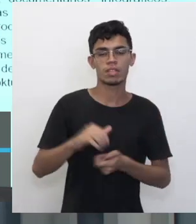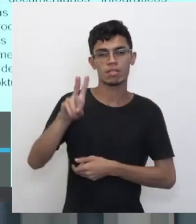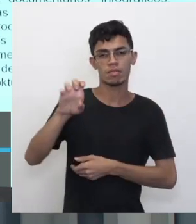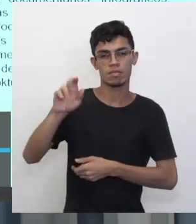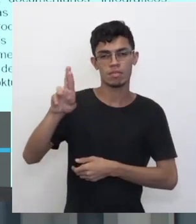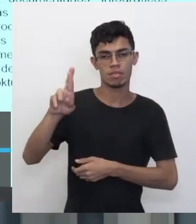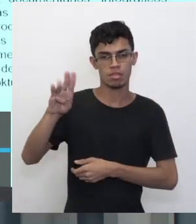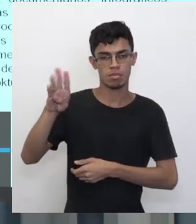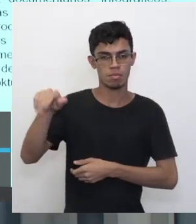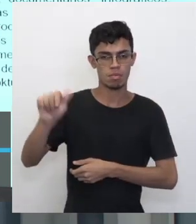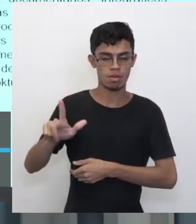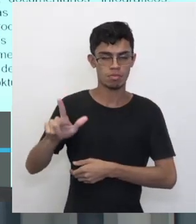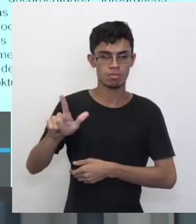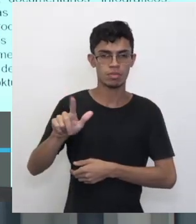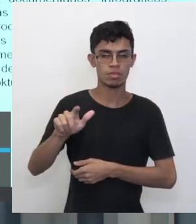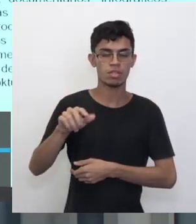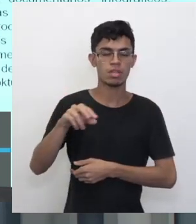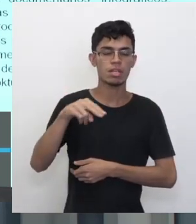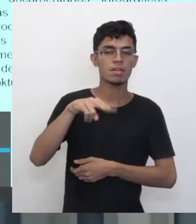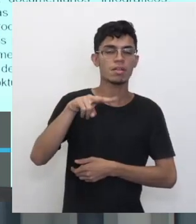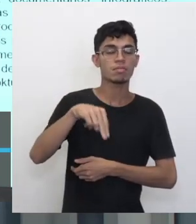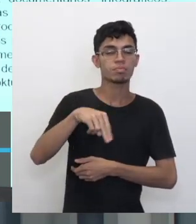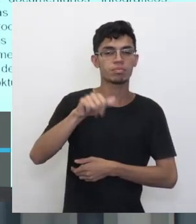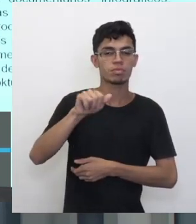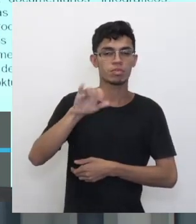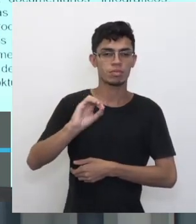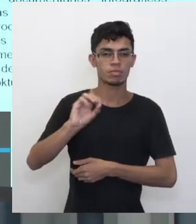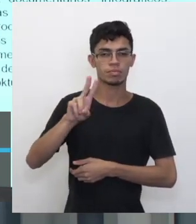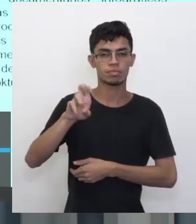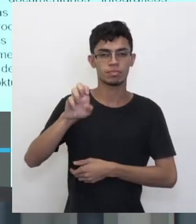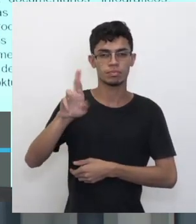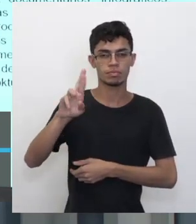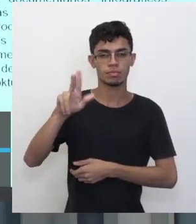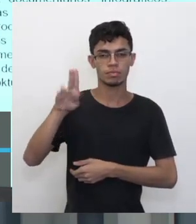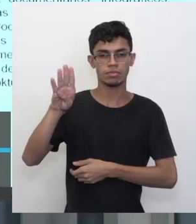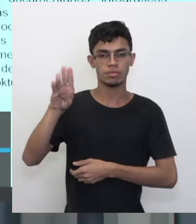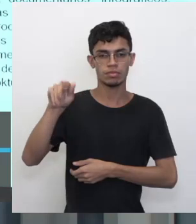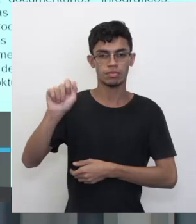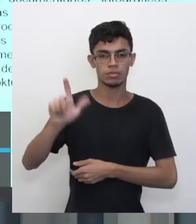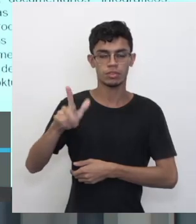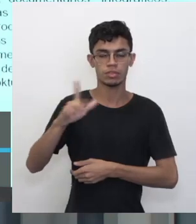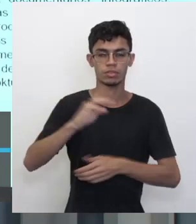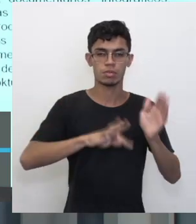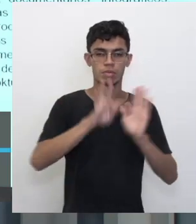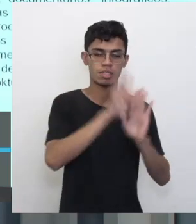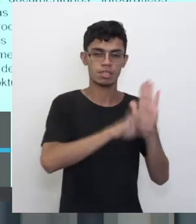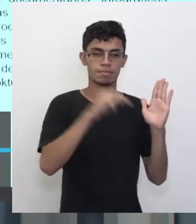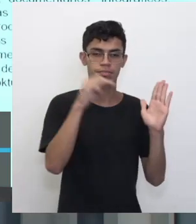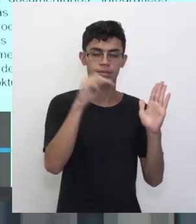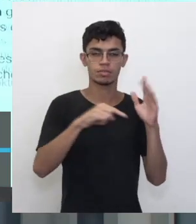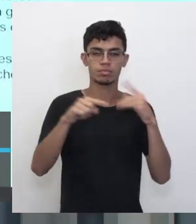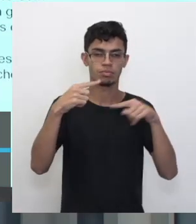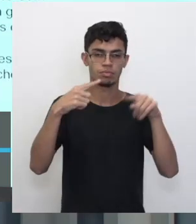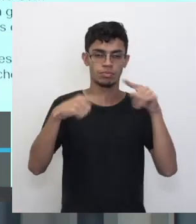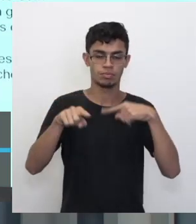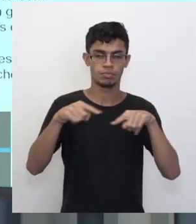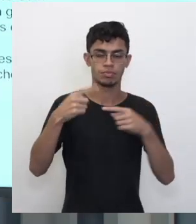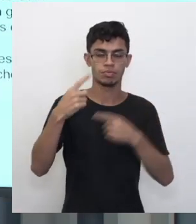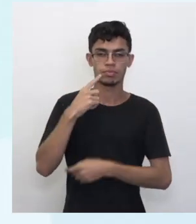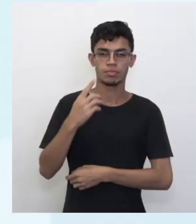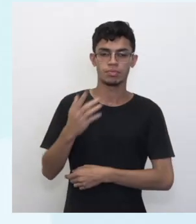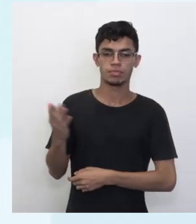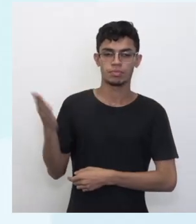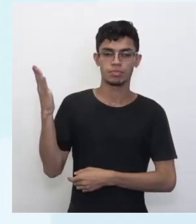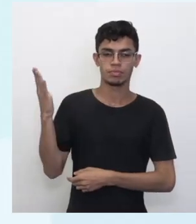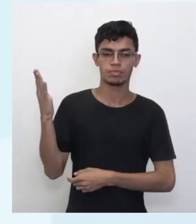souber do que se trata. E vamos tratar de uma... Hoje, vamos trabalhar com um texto que uma canção maravilhosa. Então, olha só, na tela,